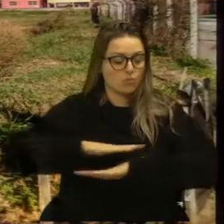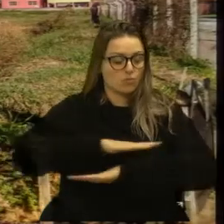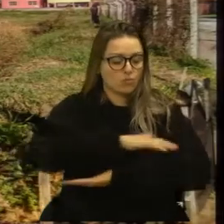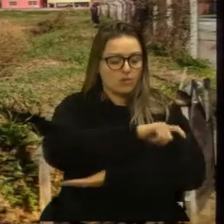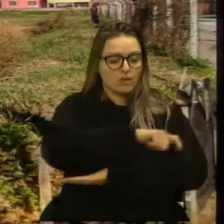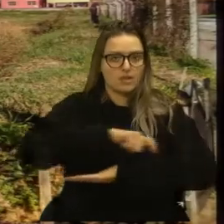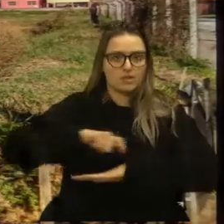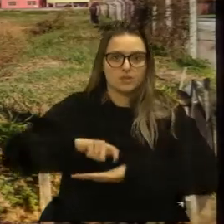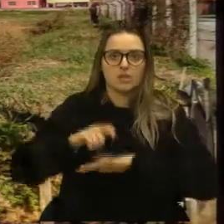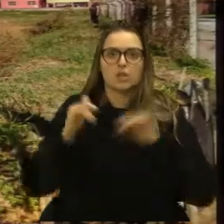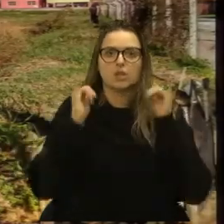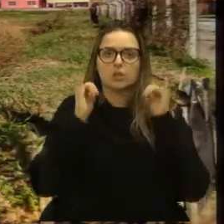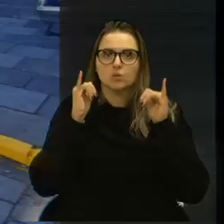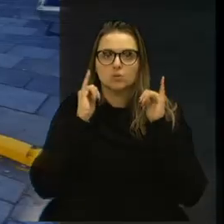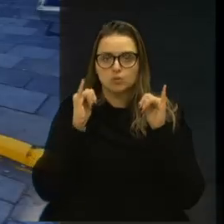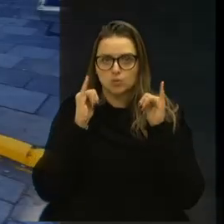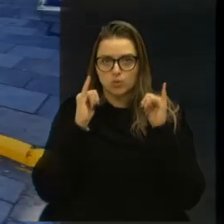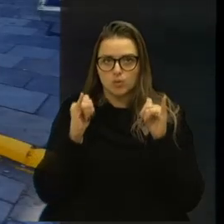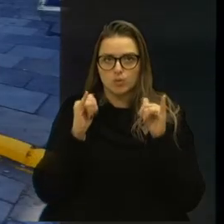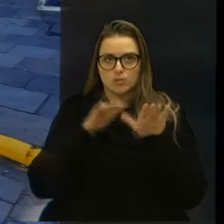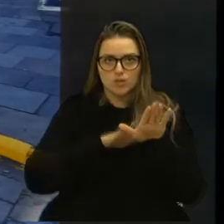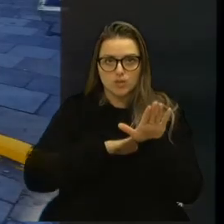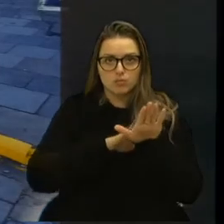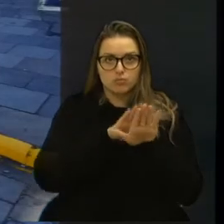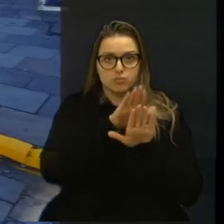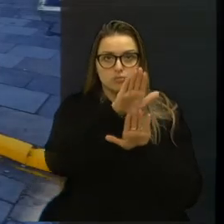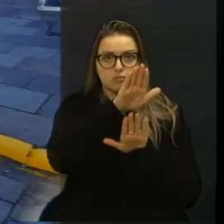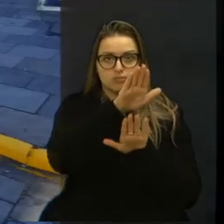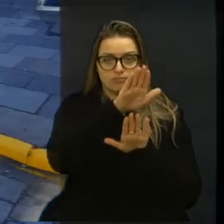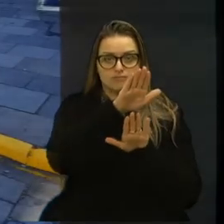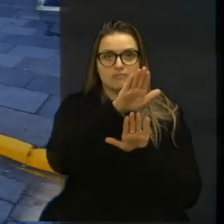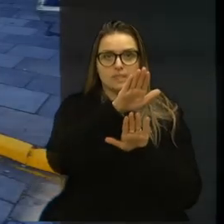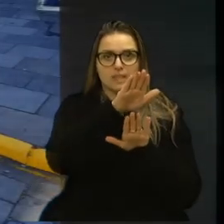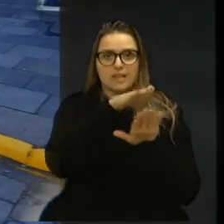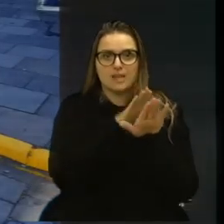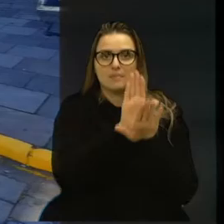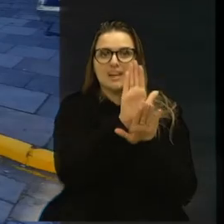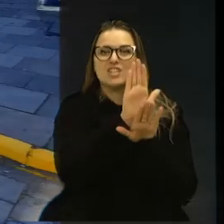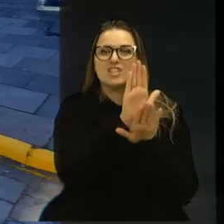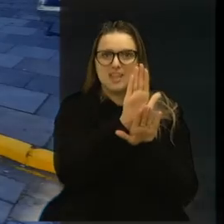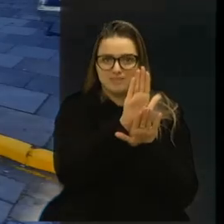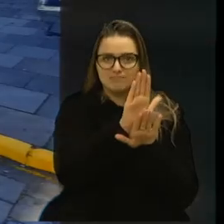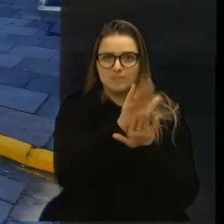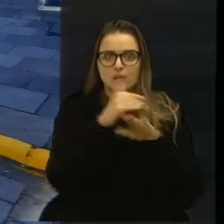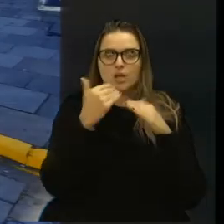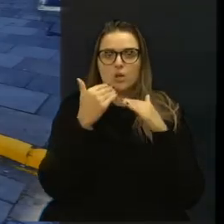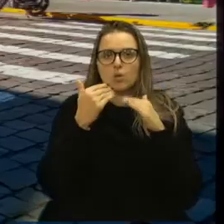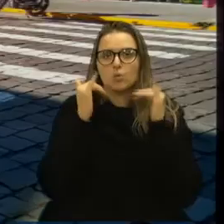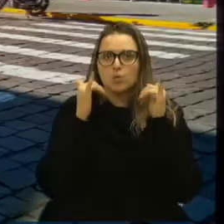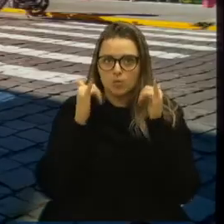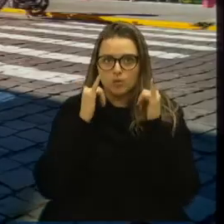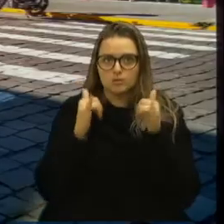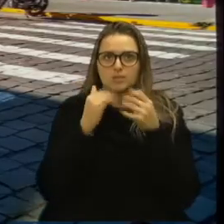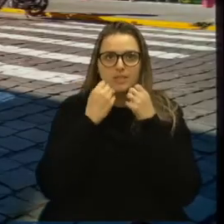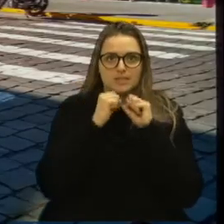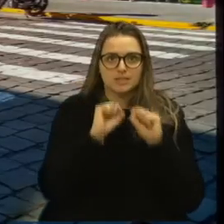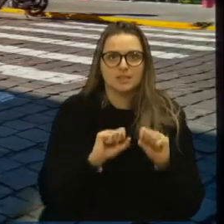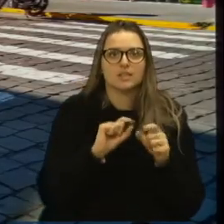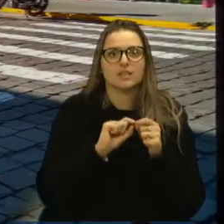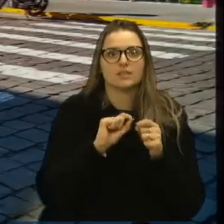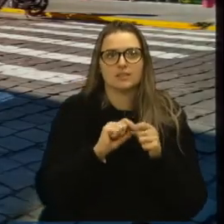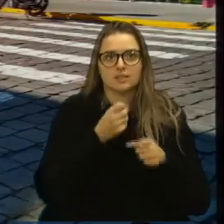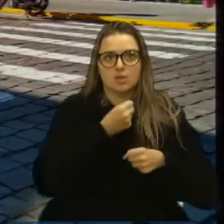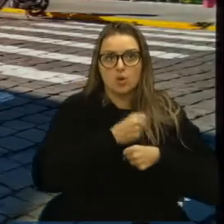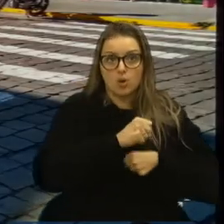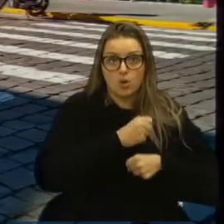aonde o ônibus da Vizate ia subir morro e roscava a traseira. Esse foi o trabalho aí da Secretaria de Obras